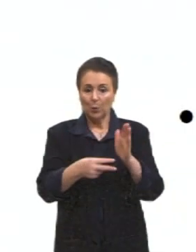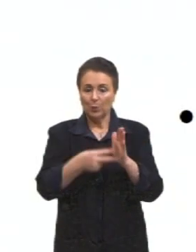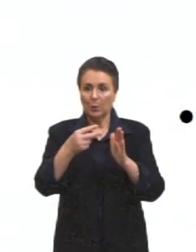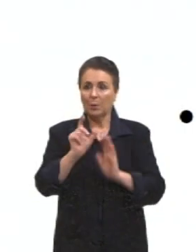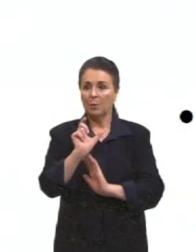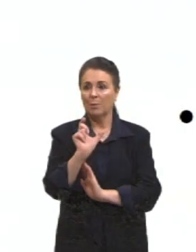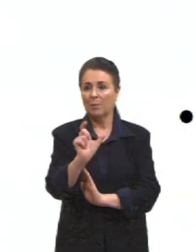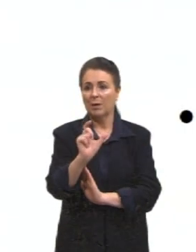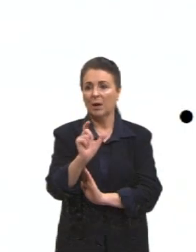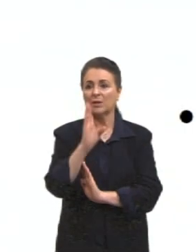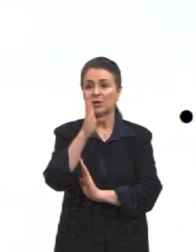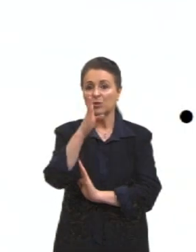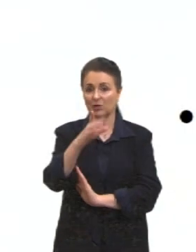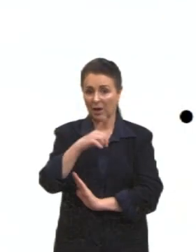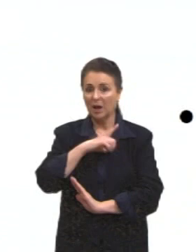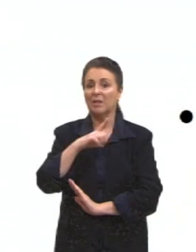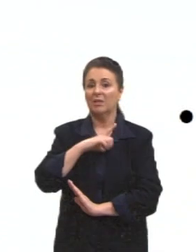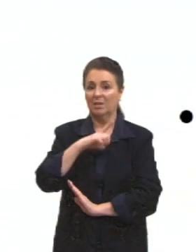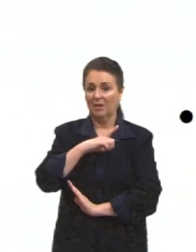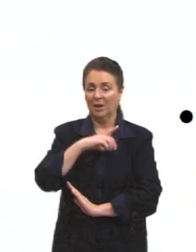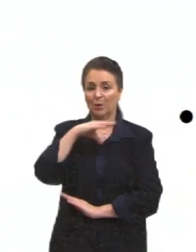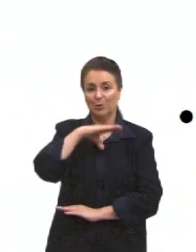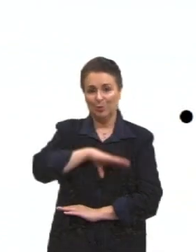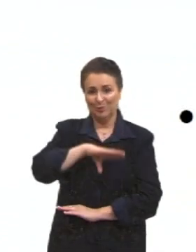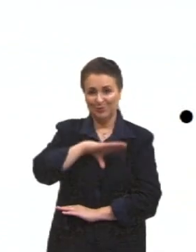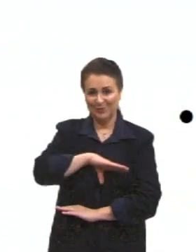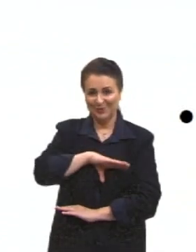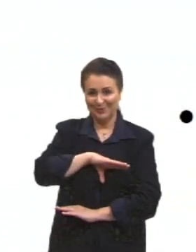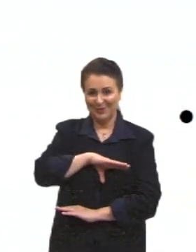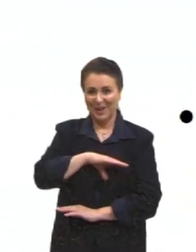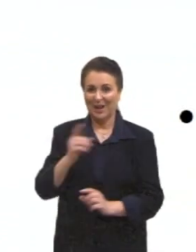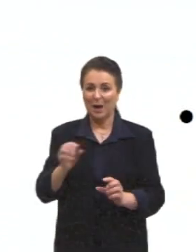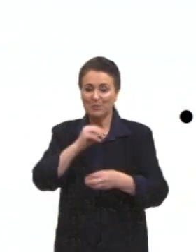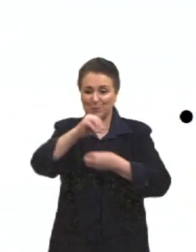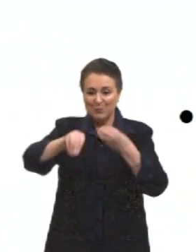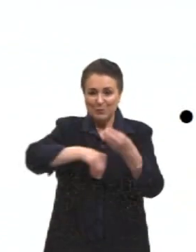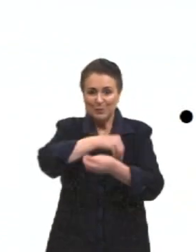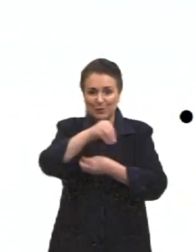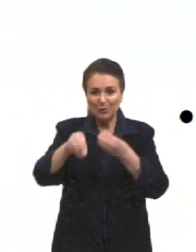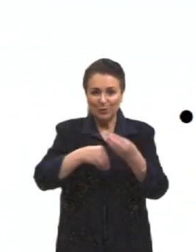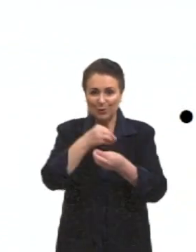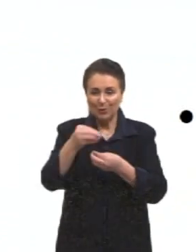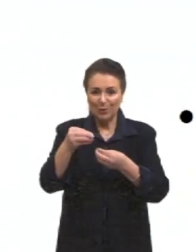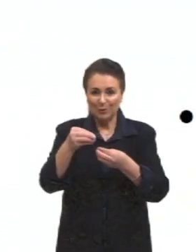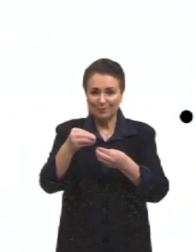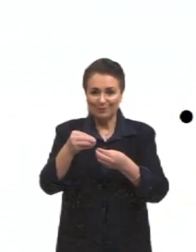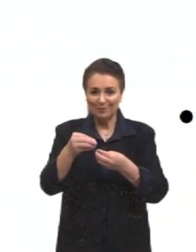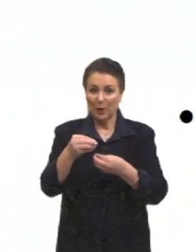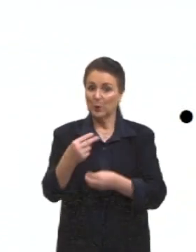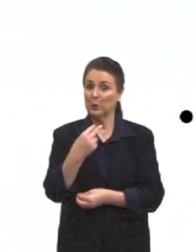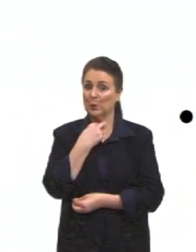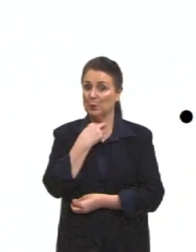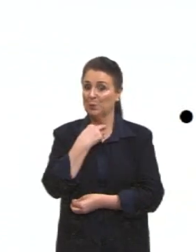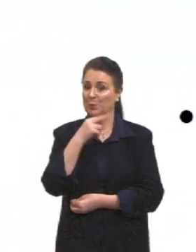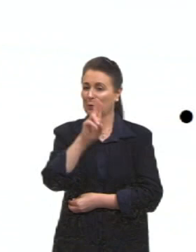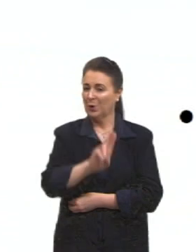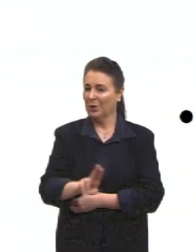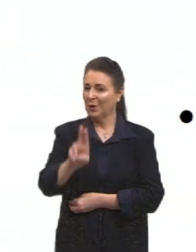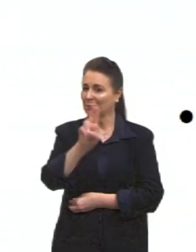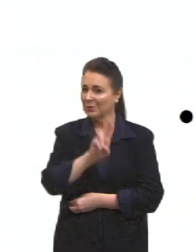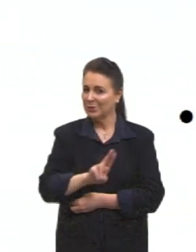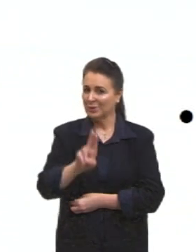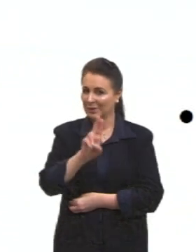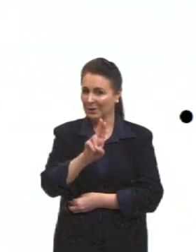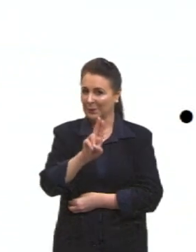palavras que já têm uma forma aportuguesada, não devem ser usadas em suas grafias de